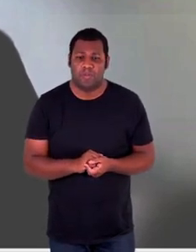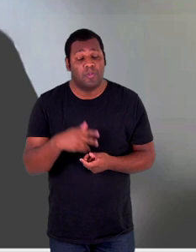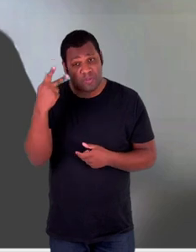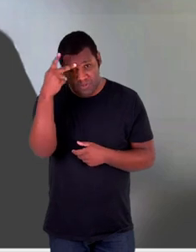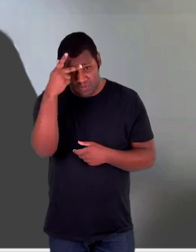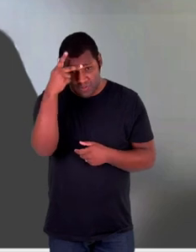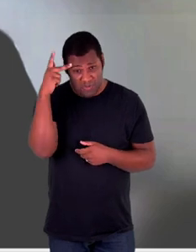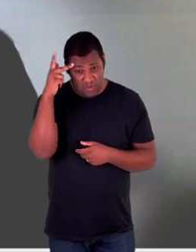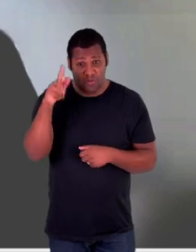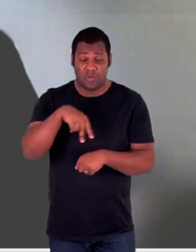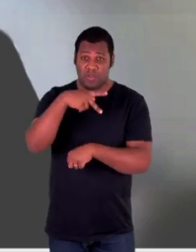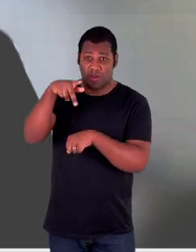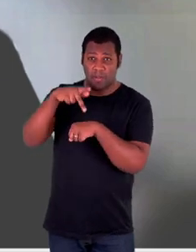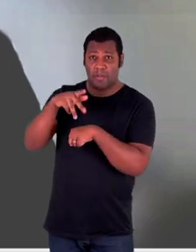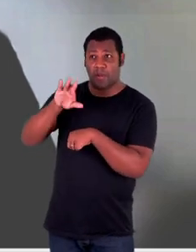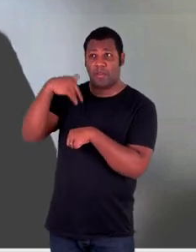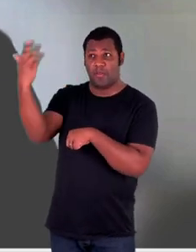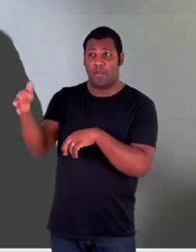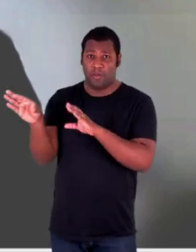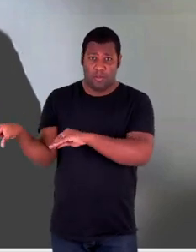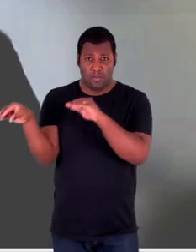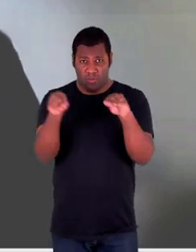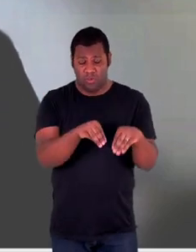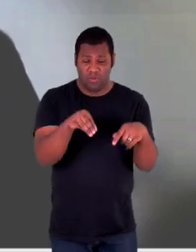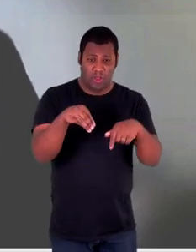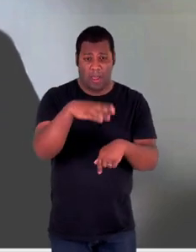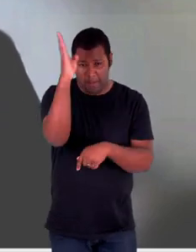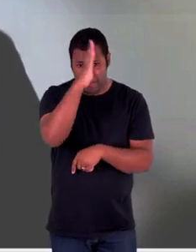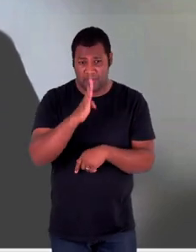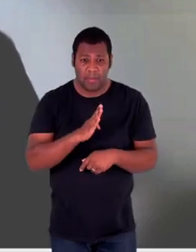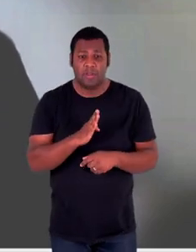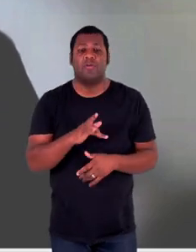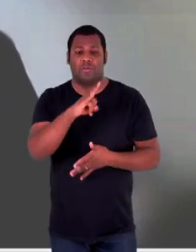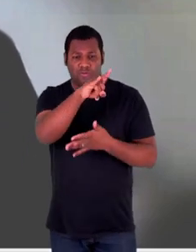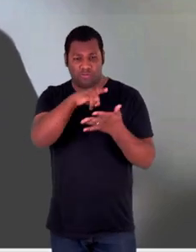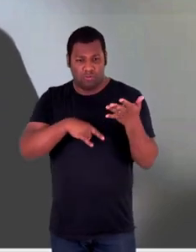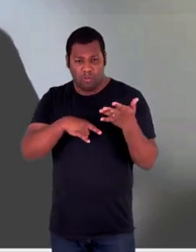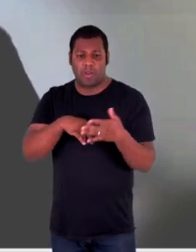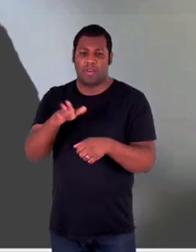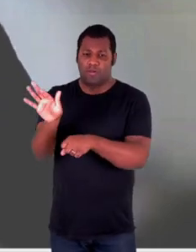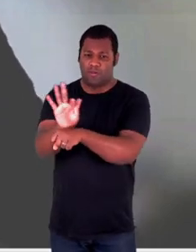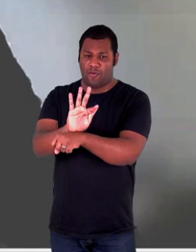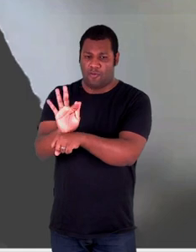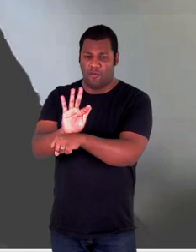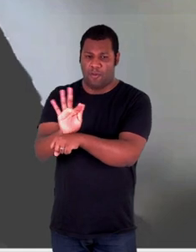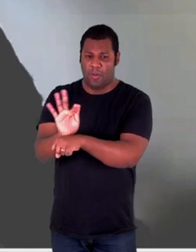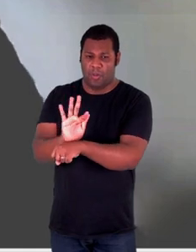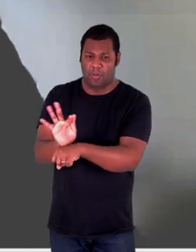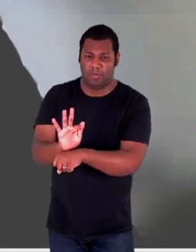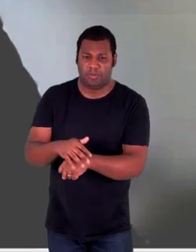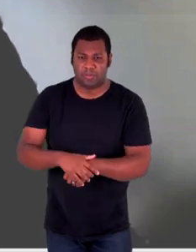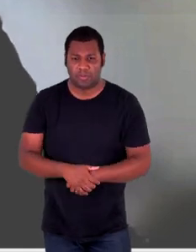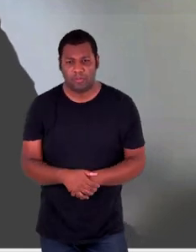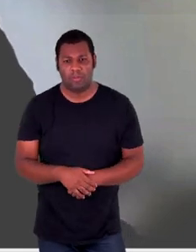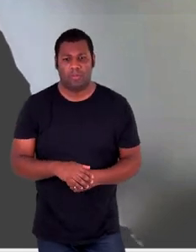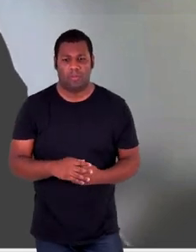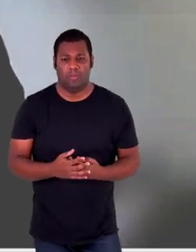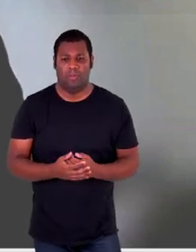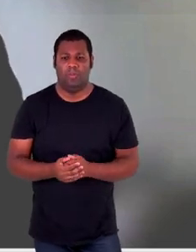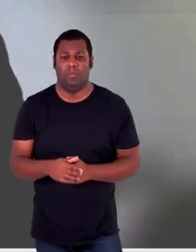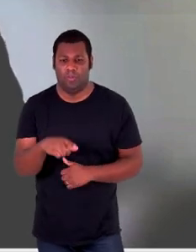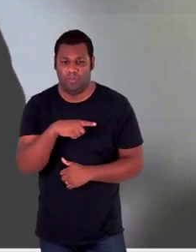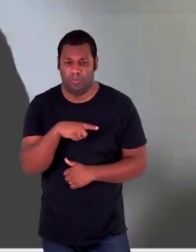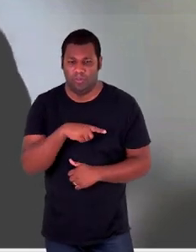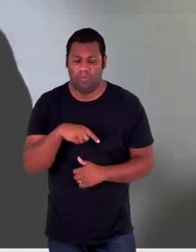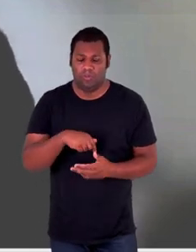Estado brasileiro de maneira regular, inclusive a sua devida orientação caso ostentem figuras jurídicas específicas